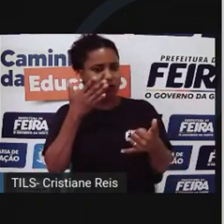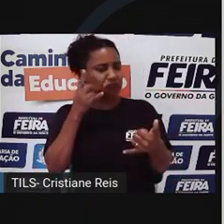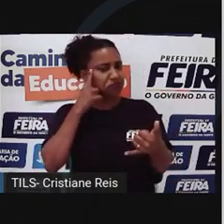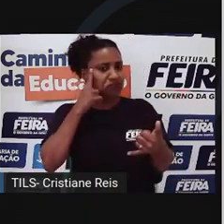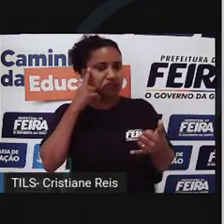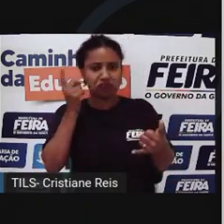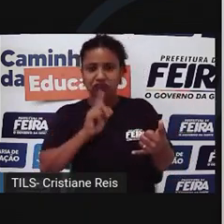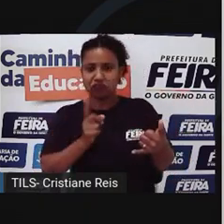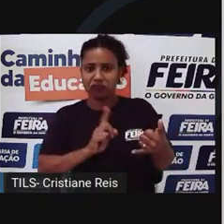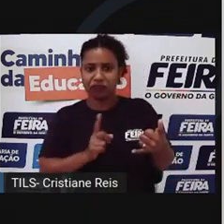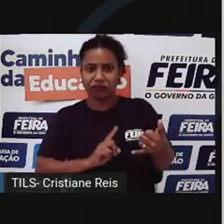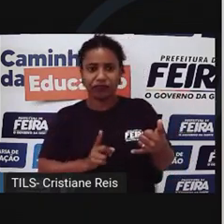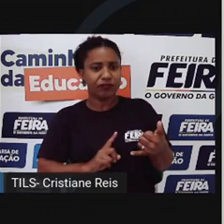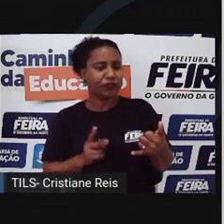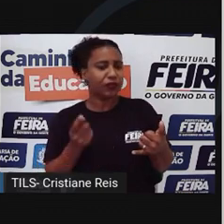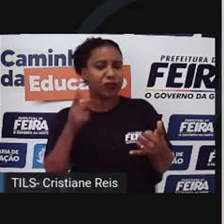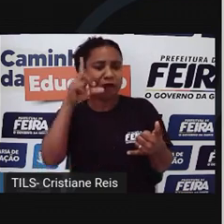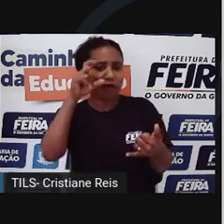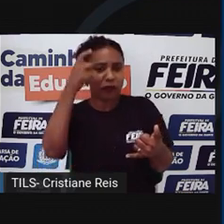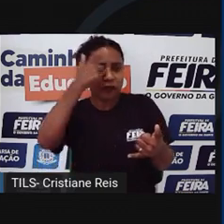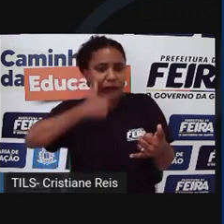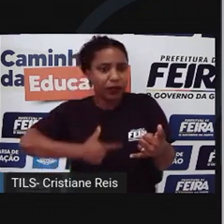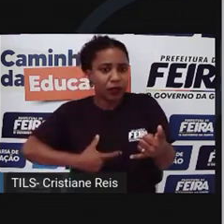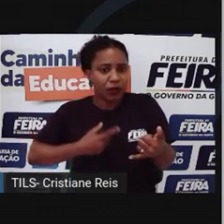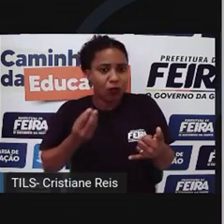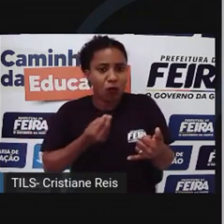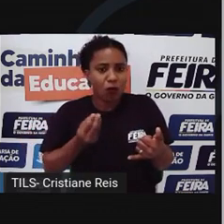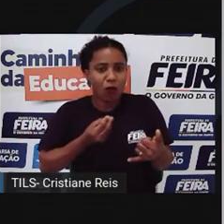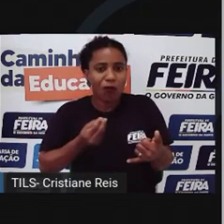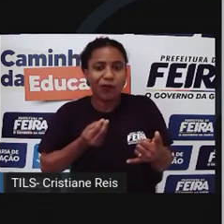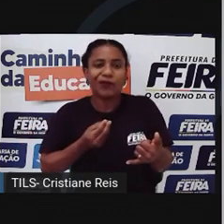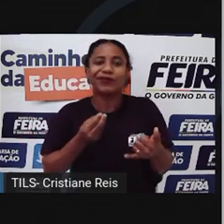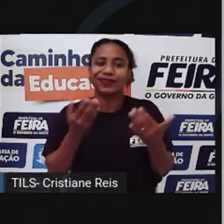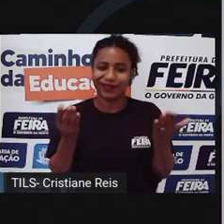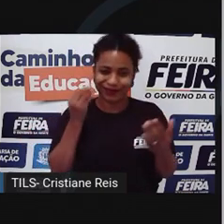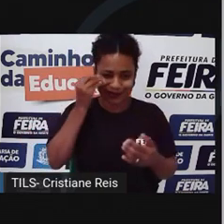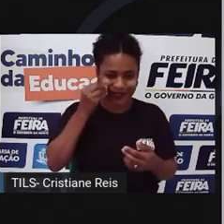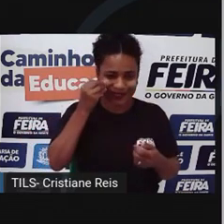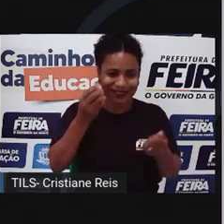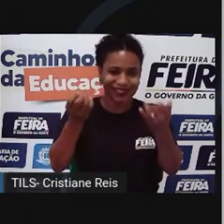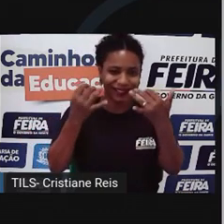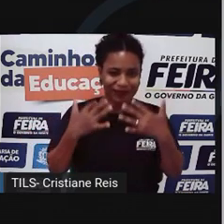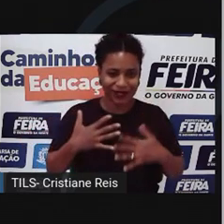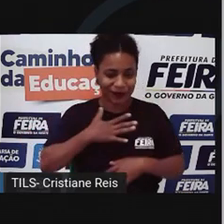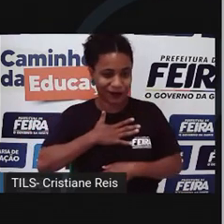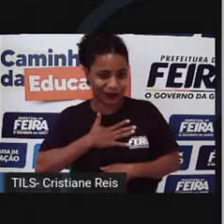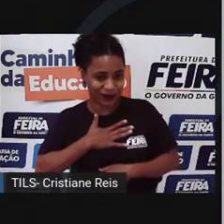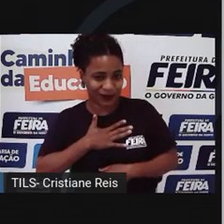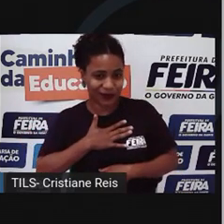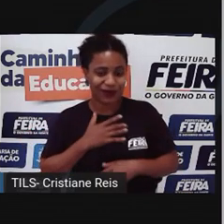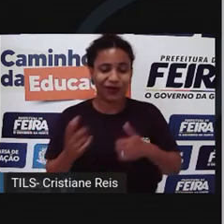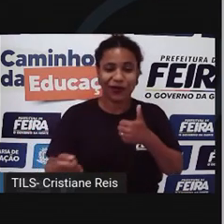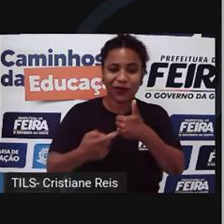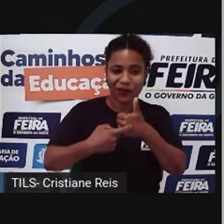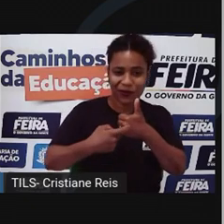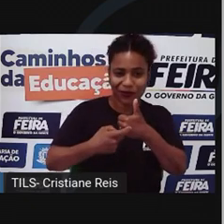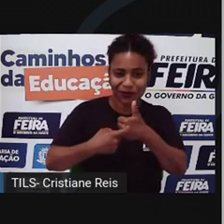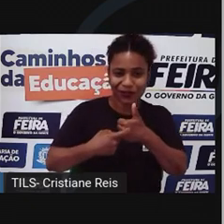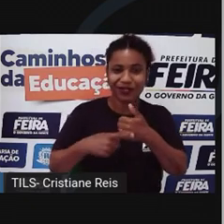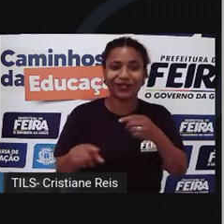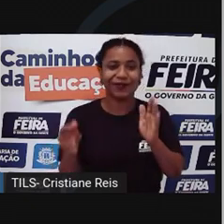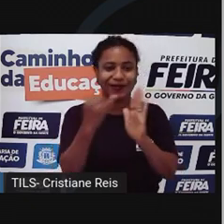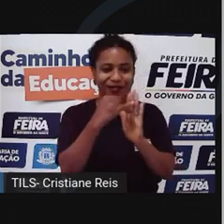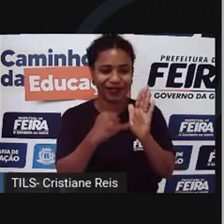existia? Conte pouco para nós sobre a sua experiência. Gostou do vídeo? Não esqueça de deixar o curtir e inscrever-se no canal.